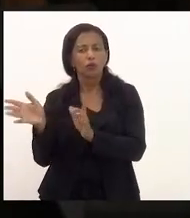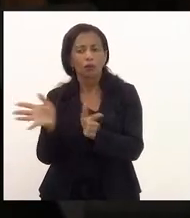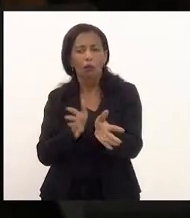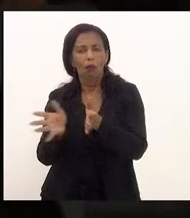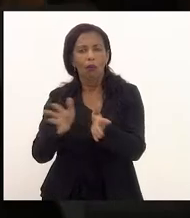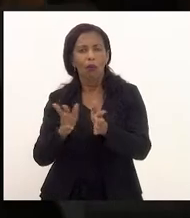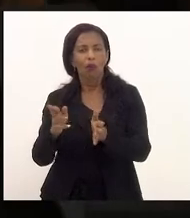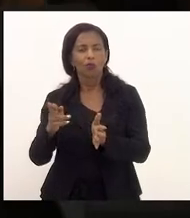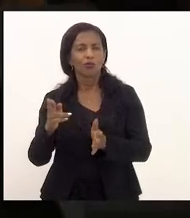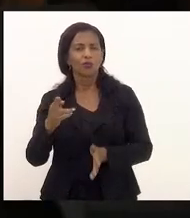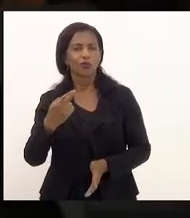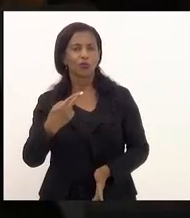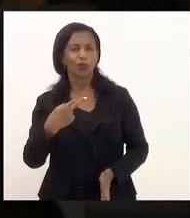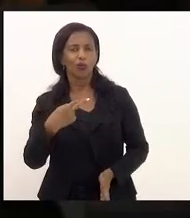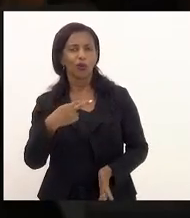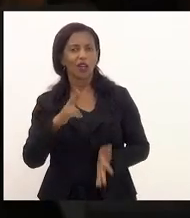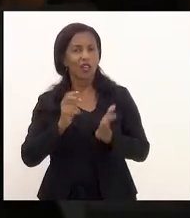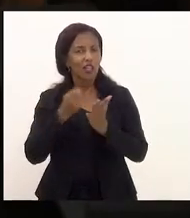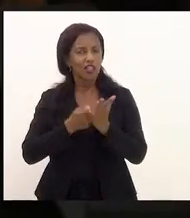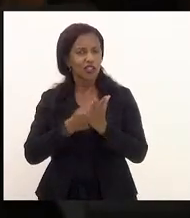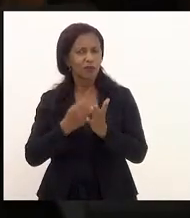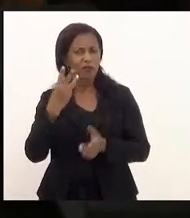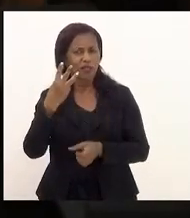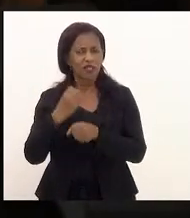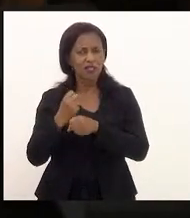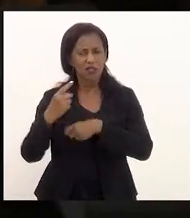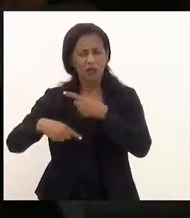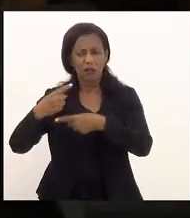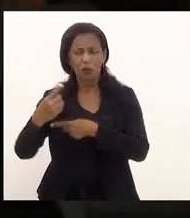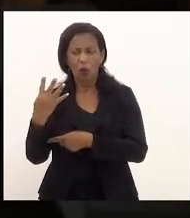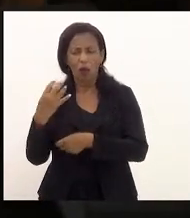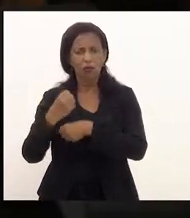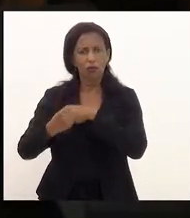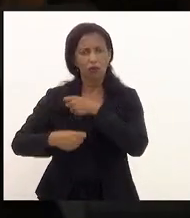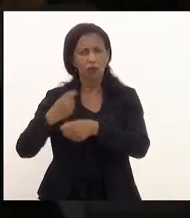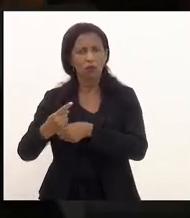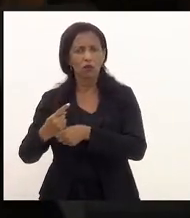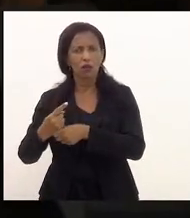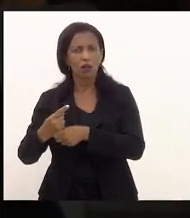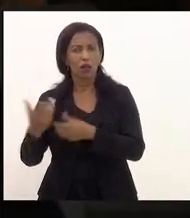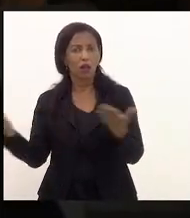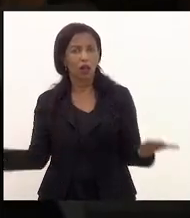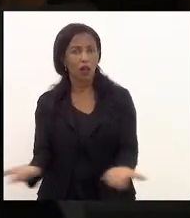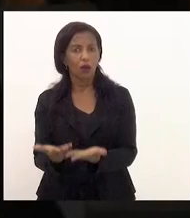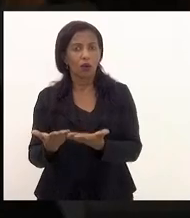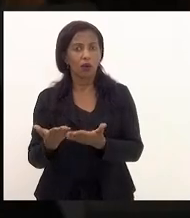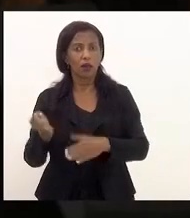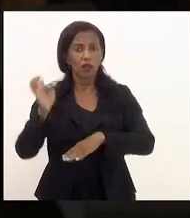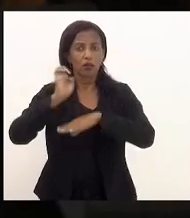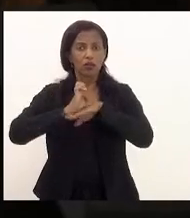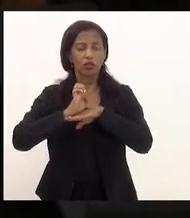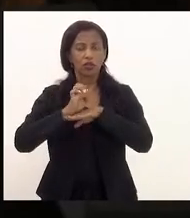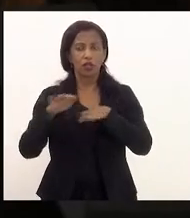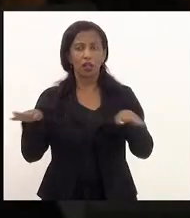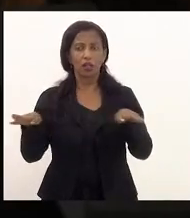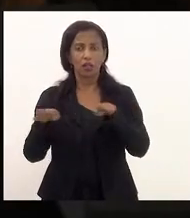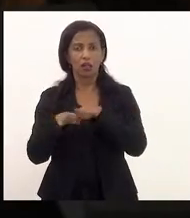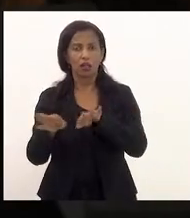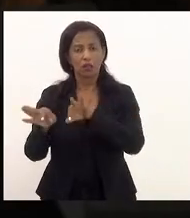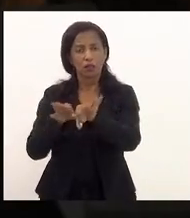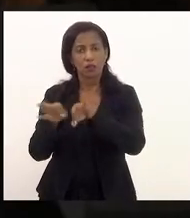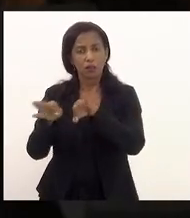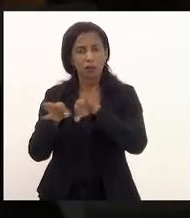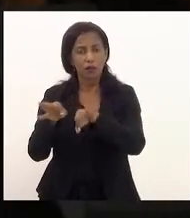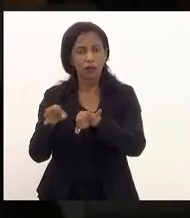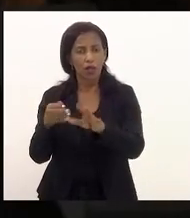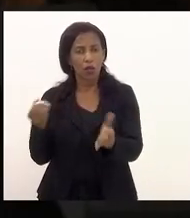ao contrário três anos depois quatro anos depois agora que o Estado está se planejando para entrar